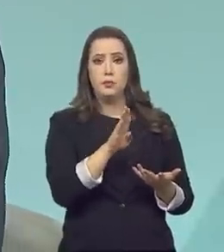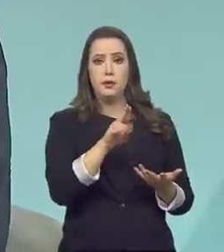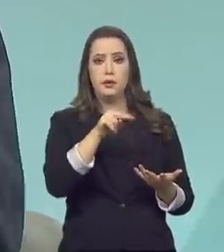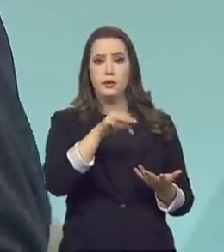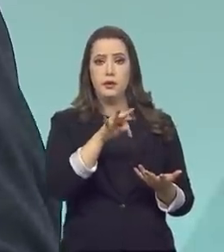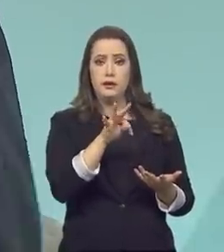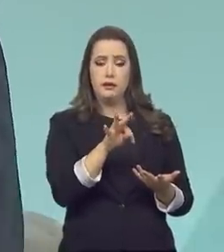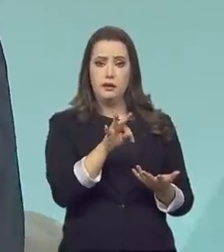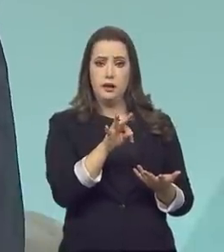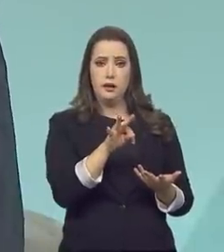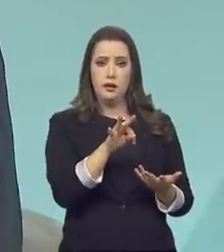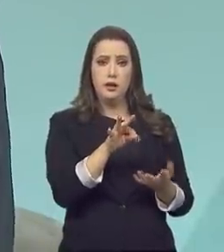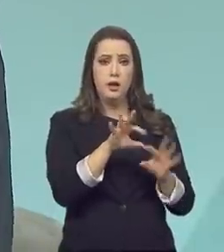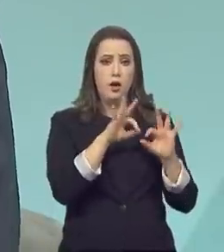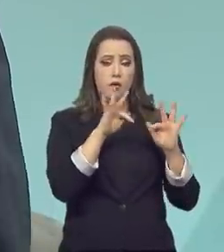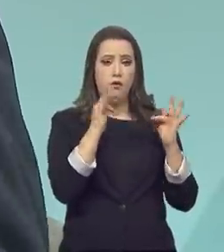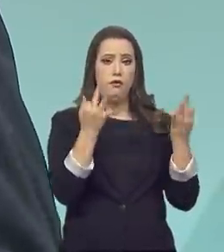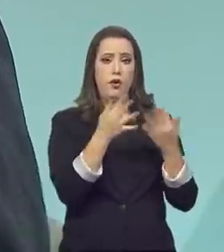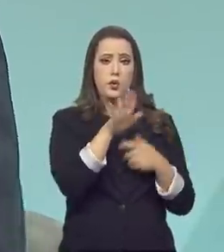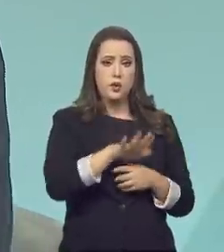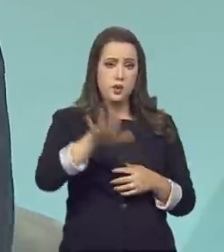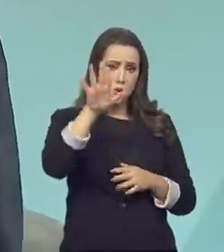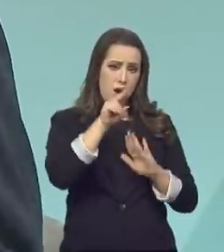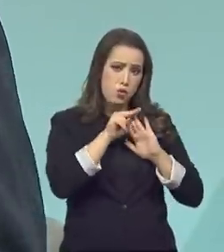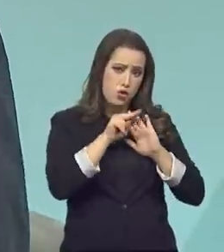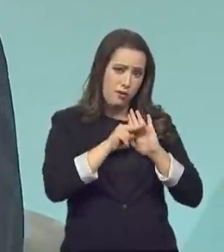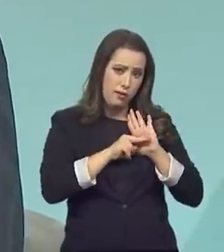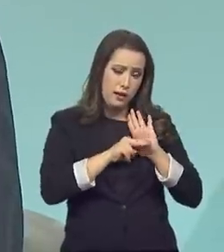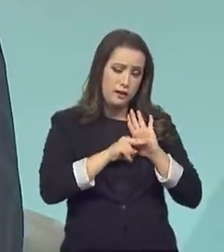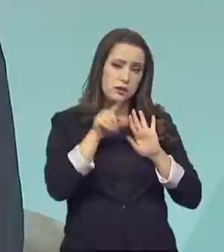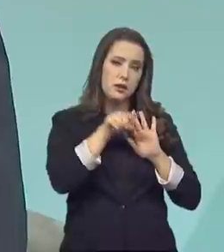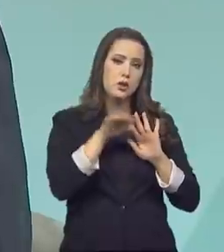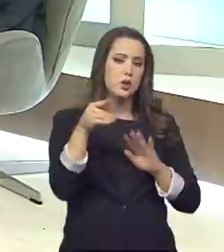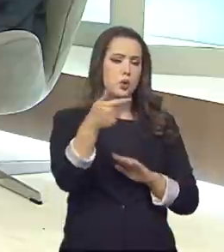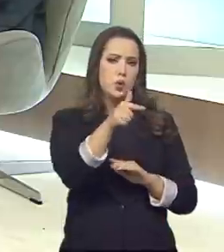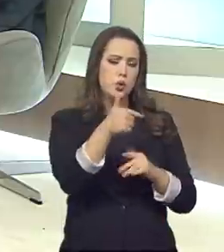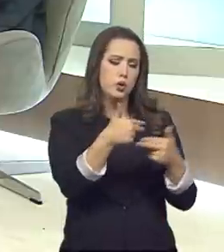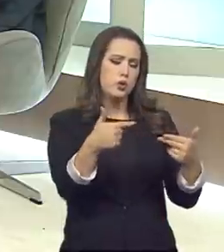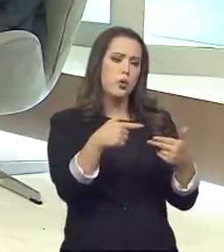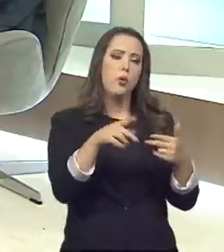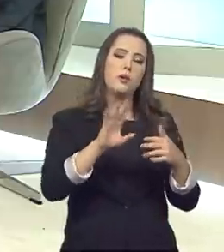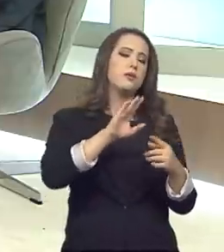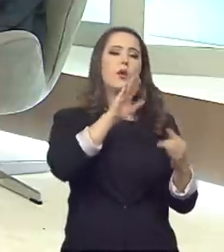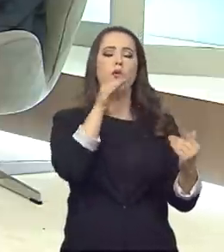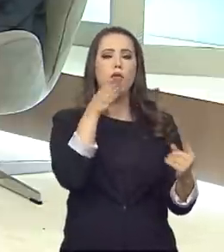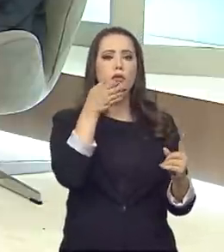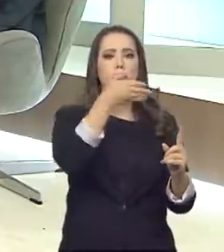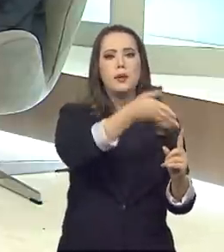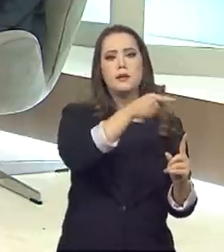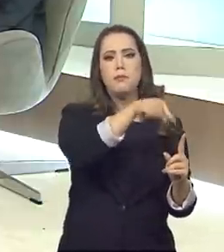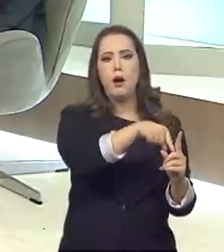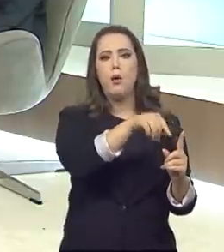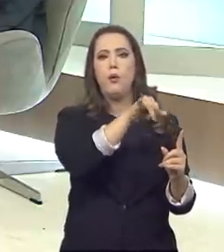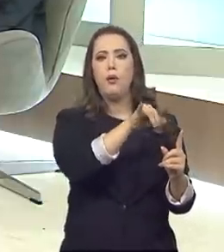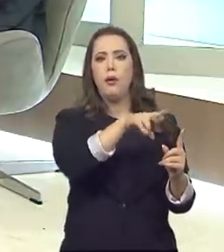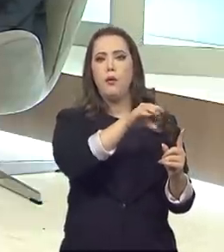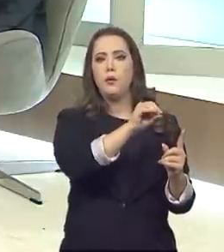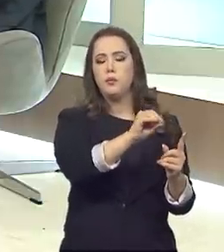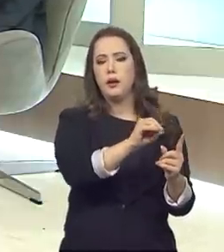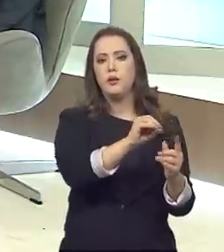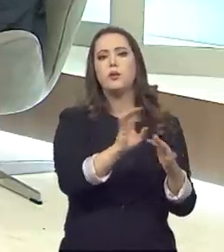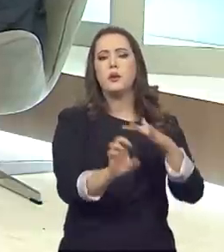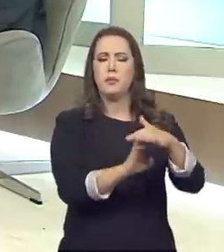as outras questões da infraestrutura da qualidade estão muito concentradas no Inmetro. O setor privado também participa, como eu falei, da